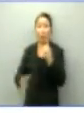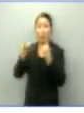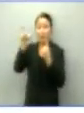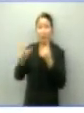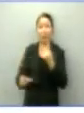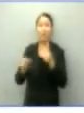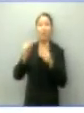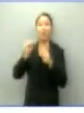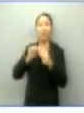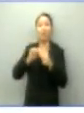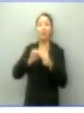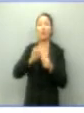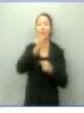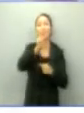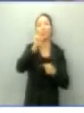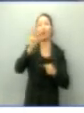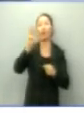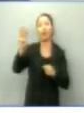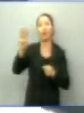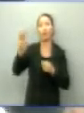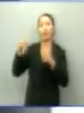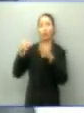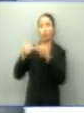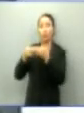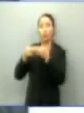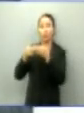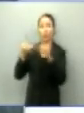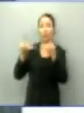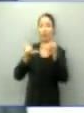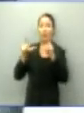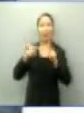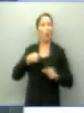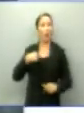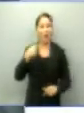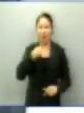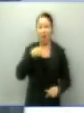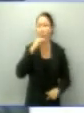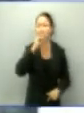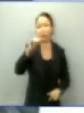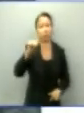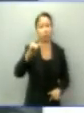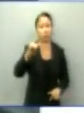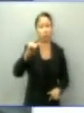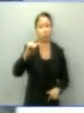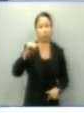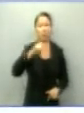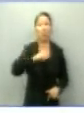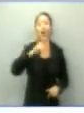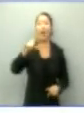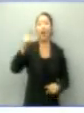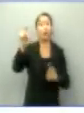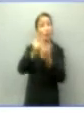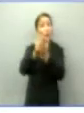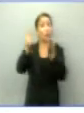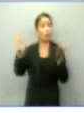está em um site de notícias do Grupo Gazeta, não é o Lúdio quem providenciou essa gravação. O Eraí Maggi